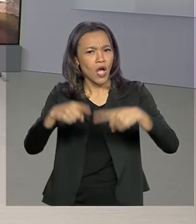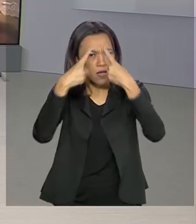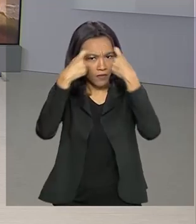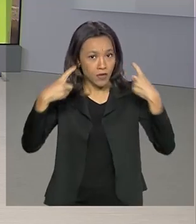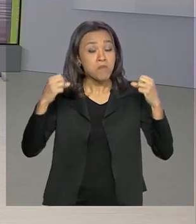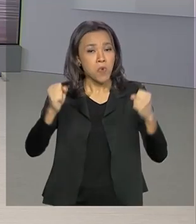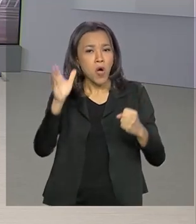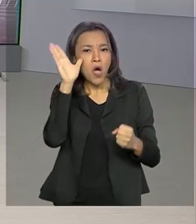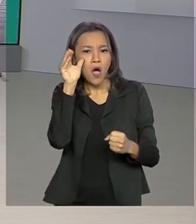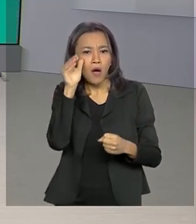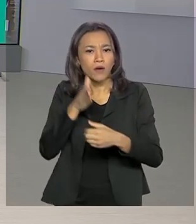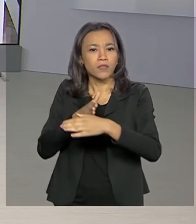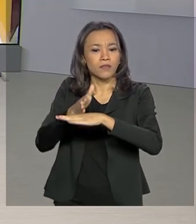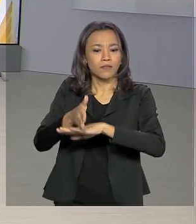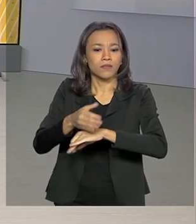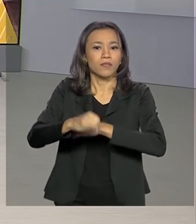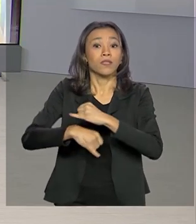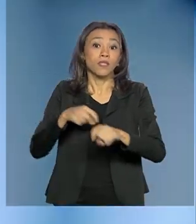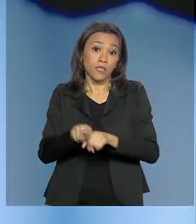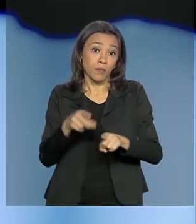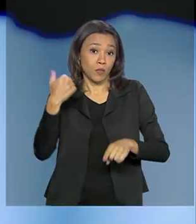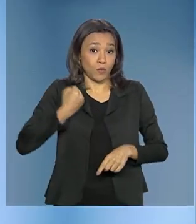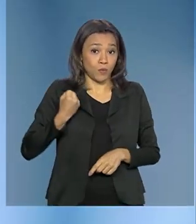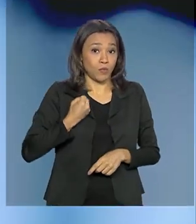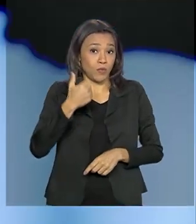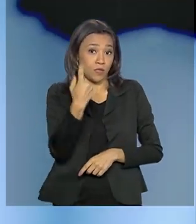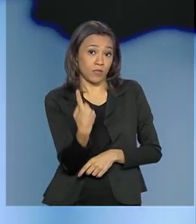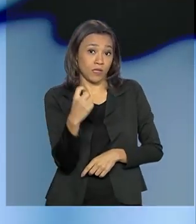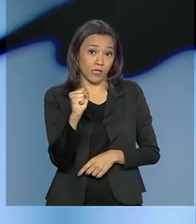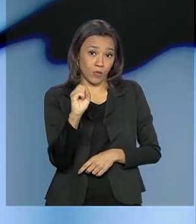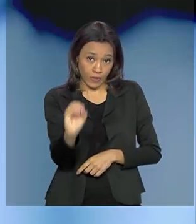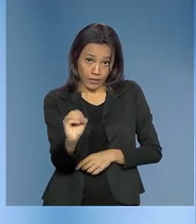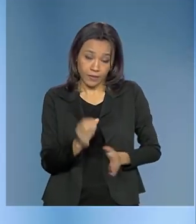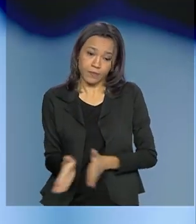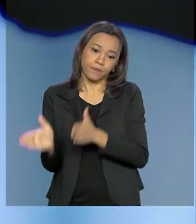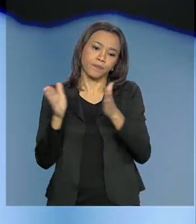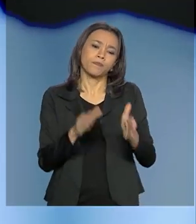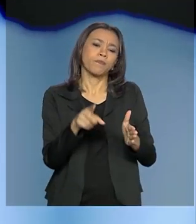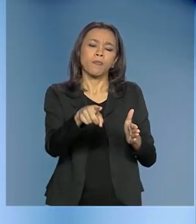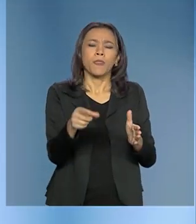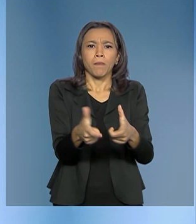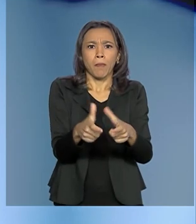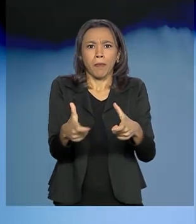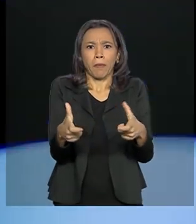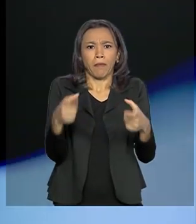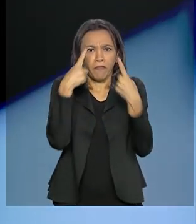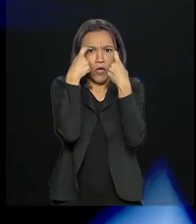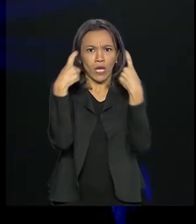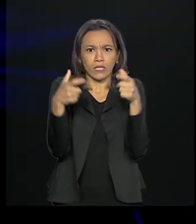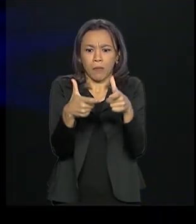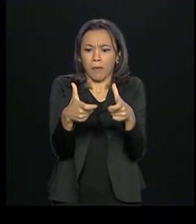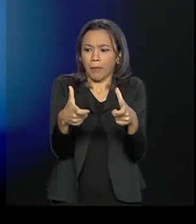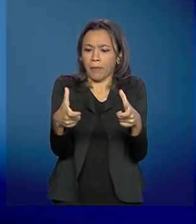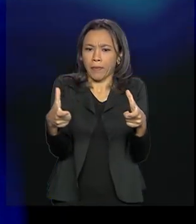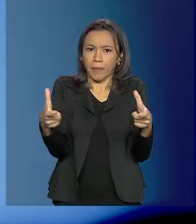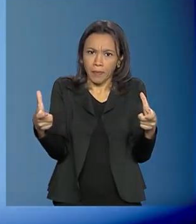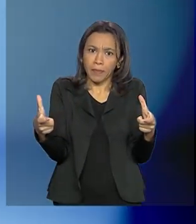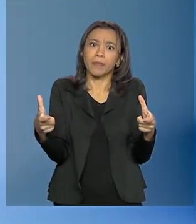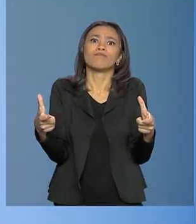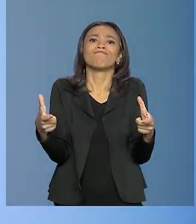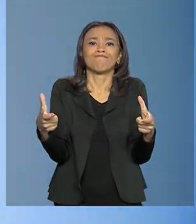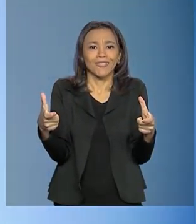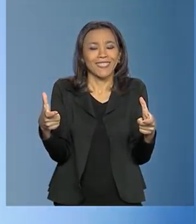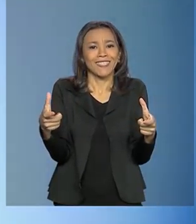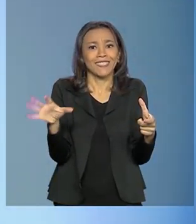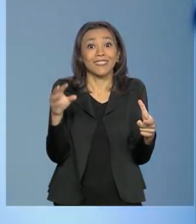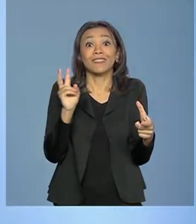aplicativo do DISC-180. O aumento da violência contra a mulher neste momento em que muitas vítimas e agressores